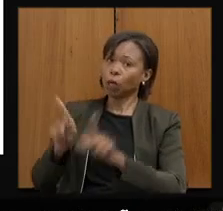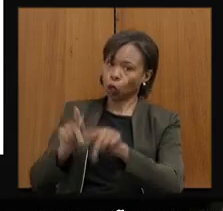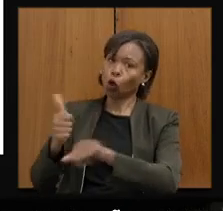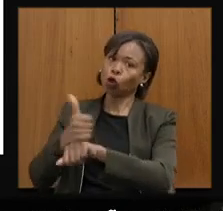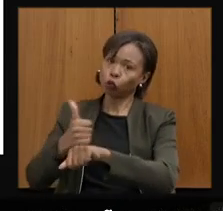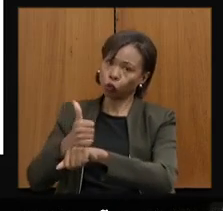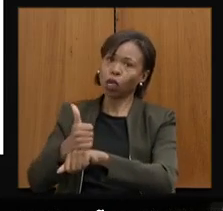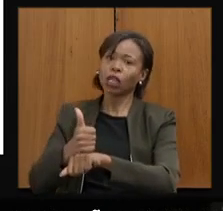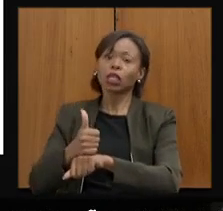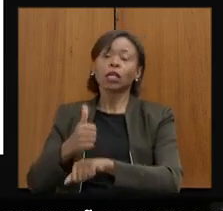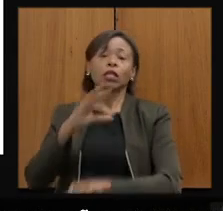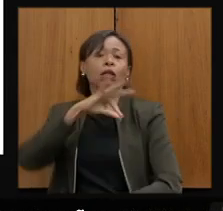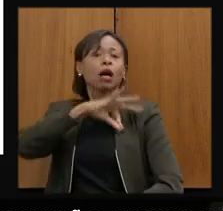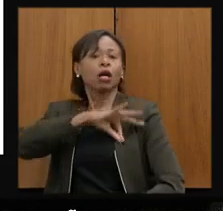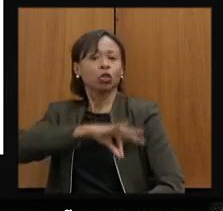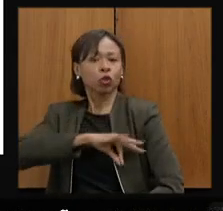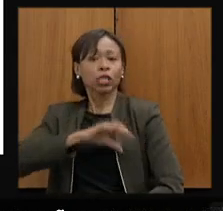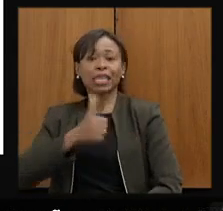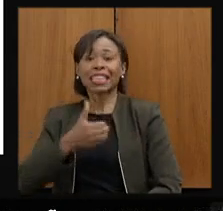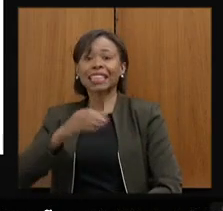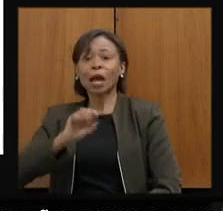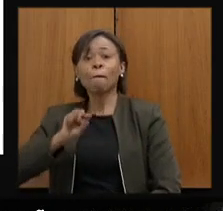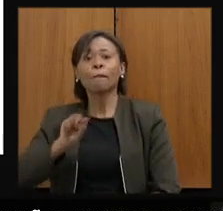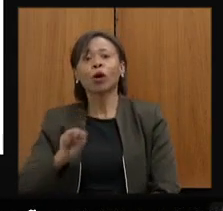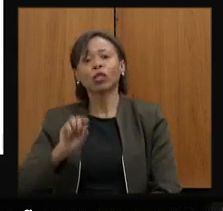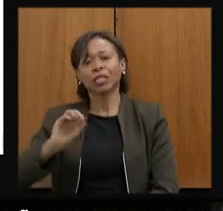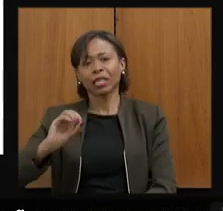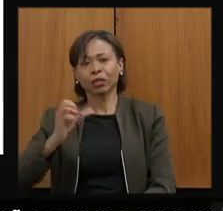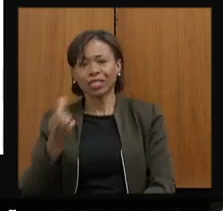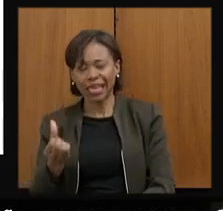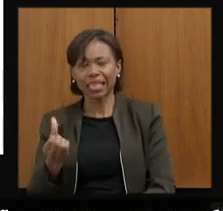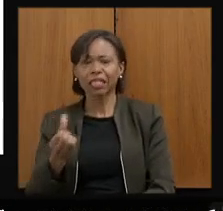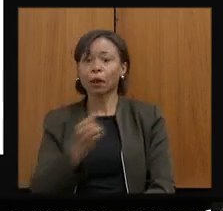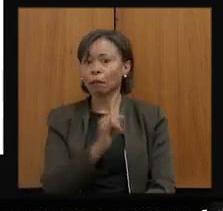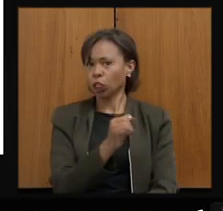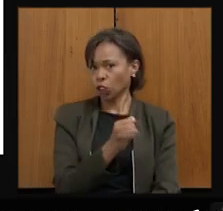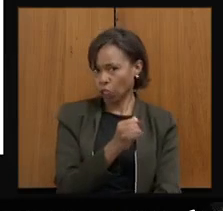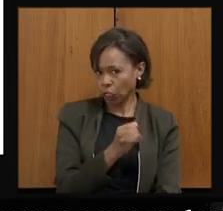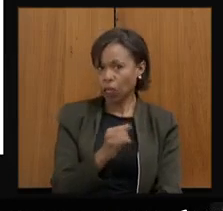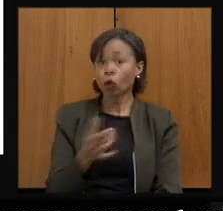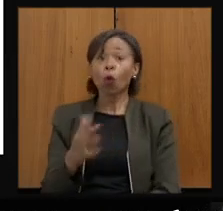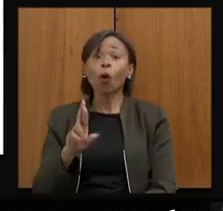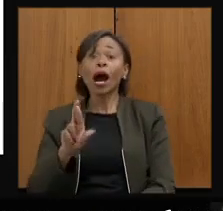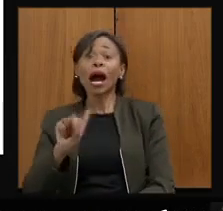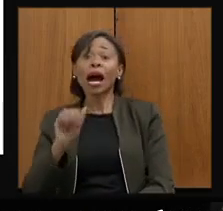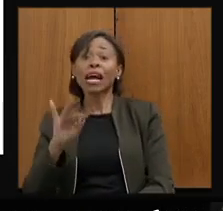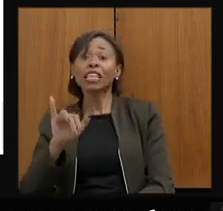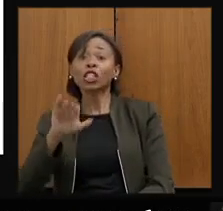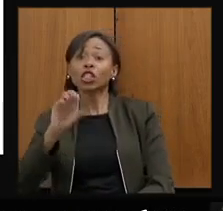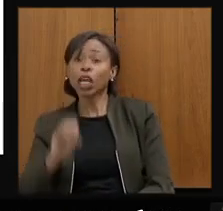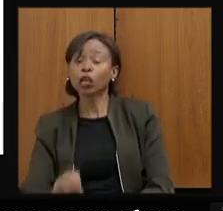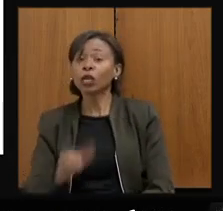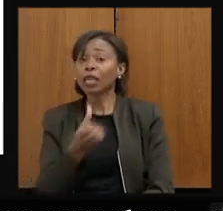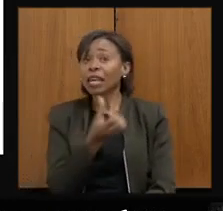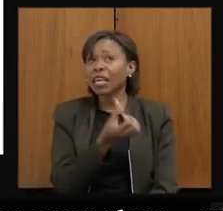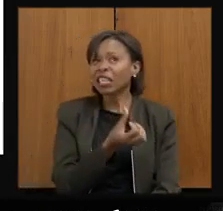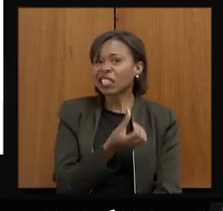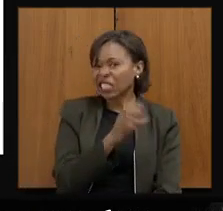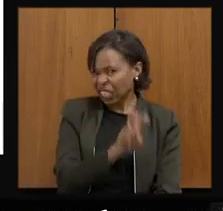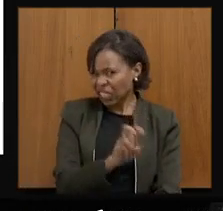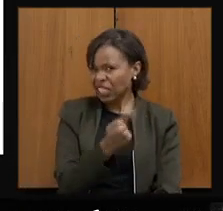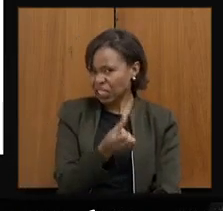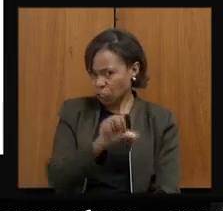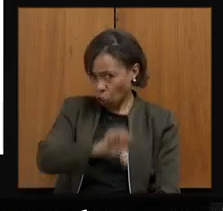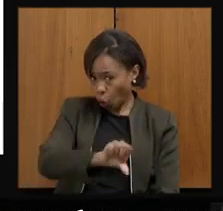,06 para todos os servidores retroativos a janeiro, o pagamento do rateio dos 569 milhões distribuídos aos